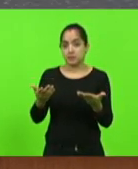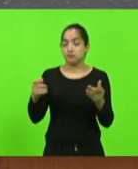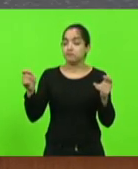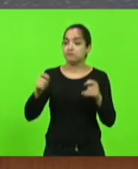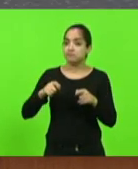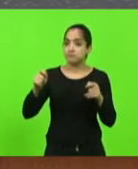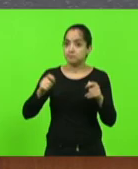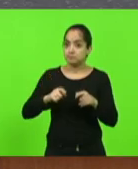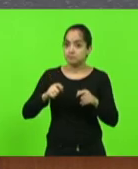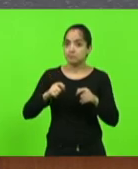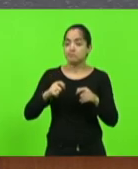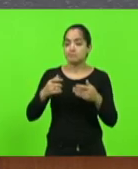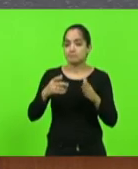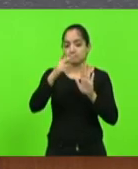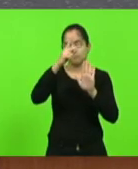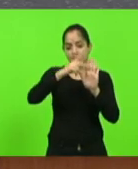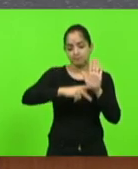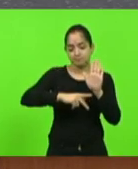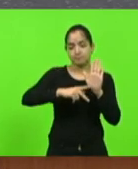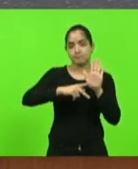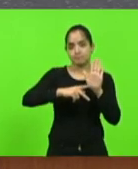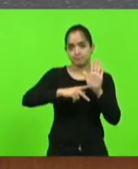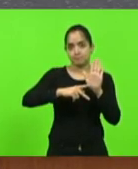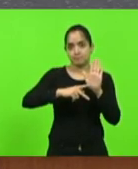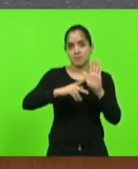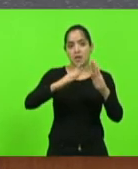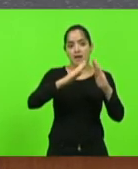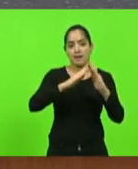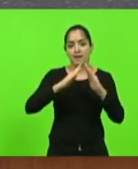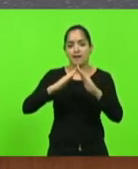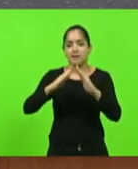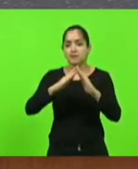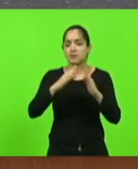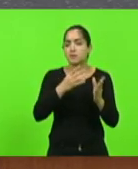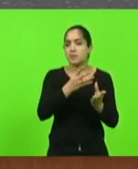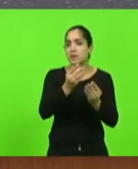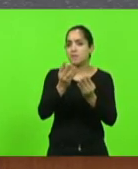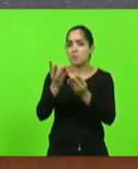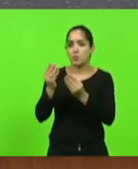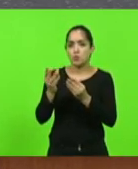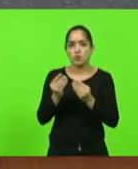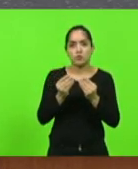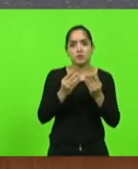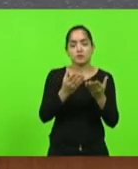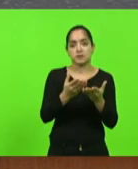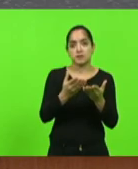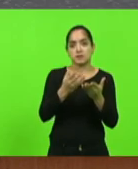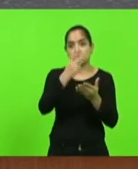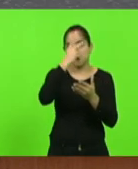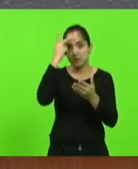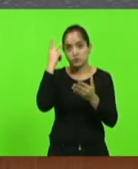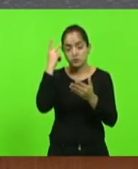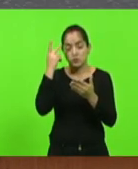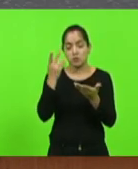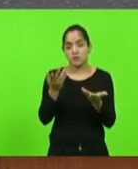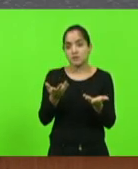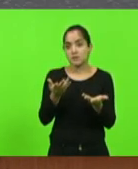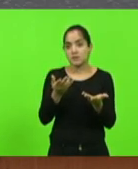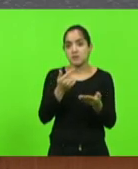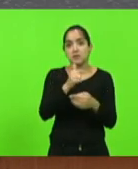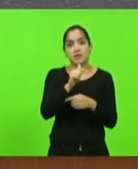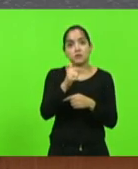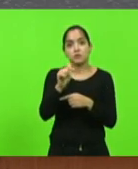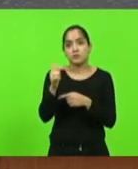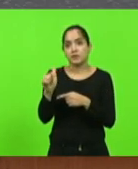ter um programa para levar casas a milhares de catarinenses que infelizmente não tem